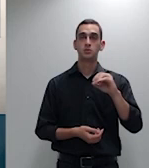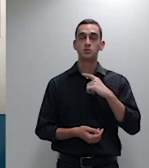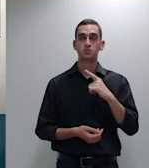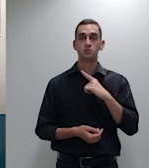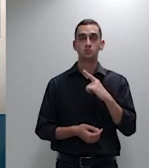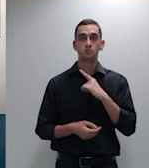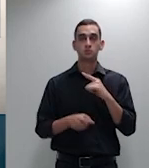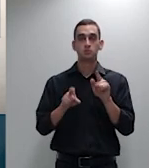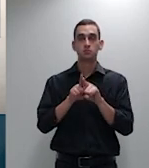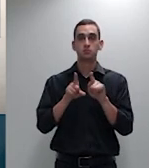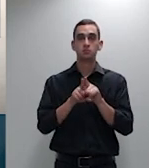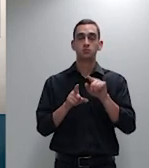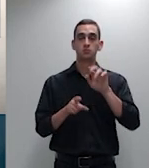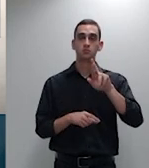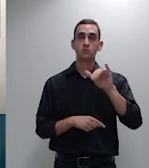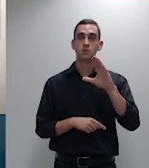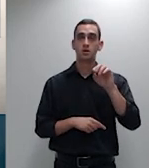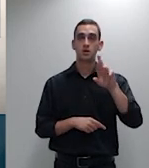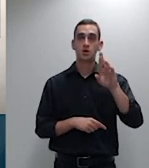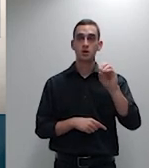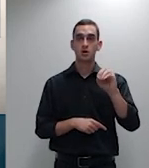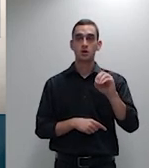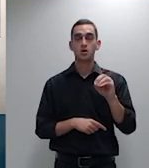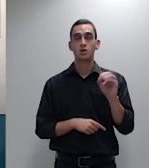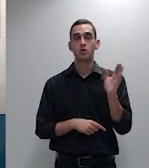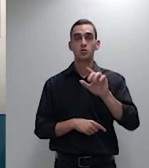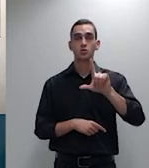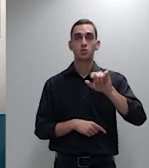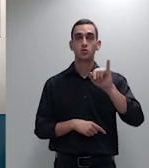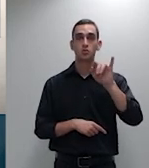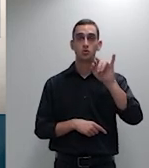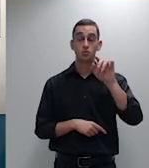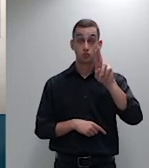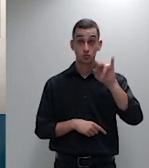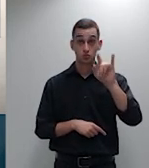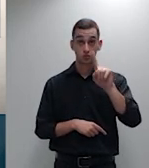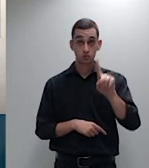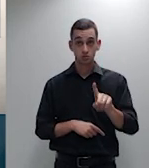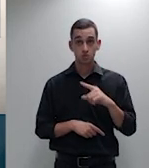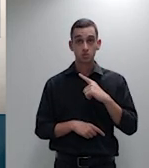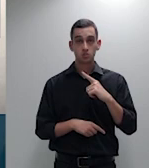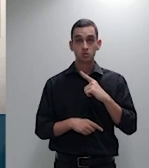Luiz Stuzer Neger, pela Federação Brasileira de Bancos.